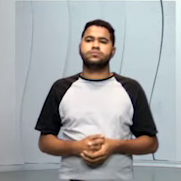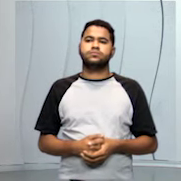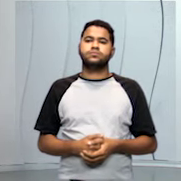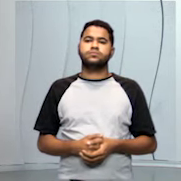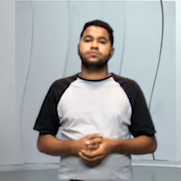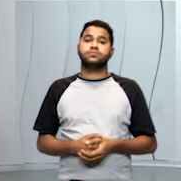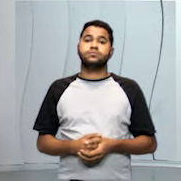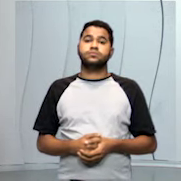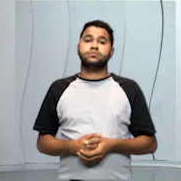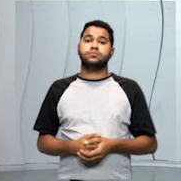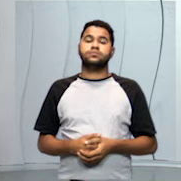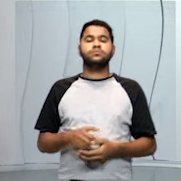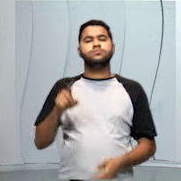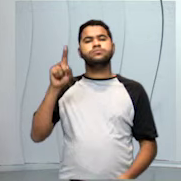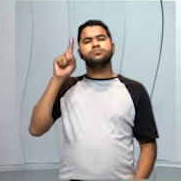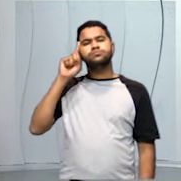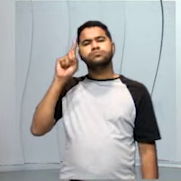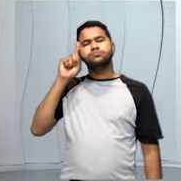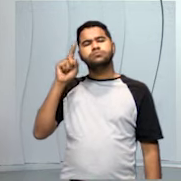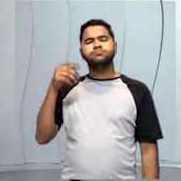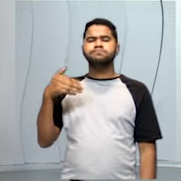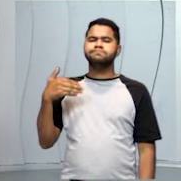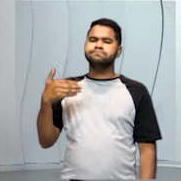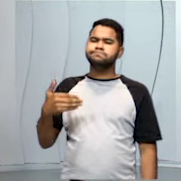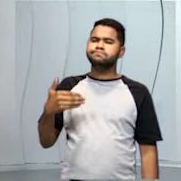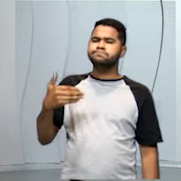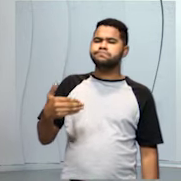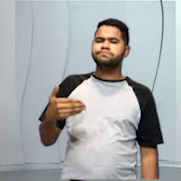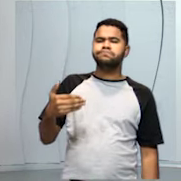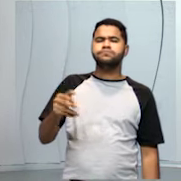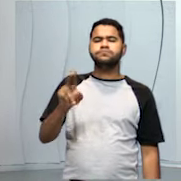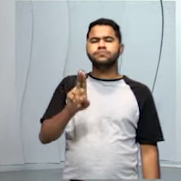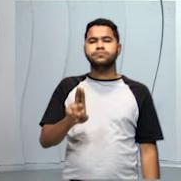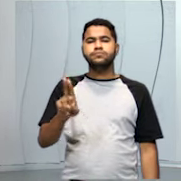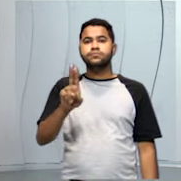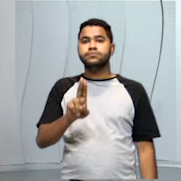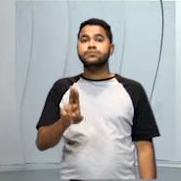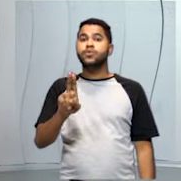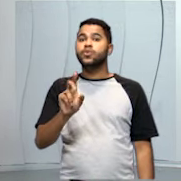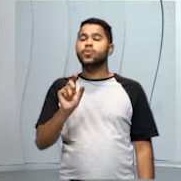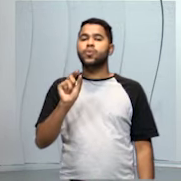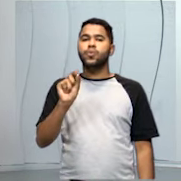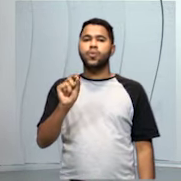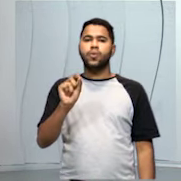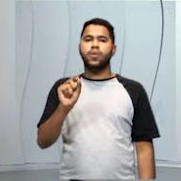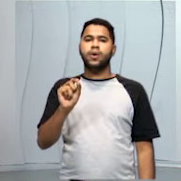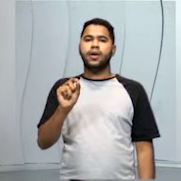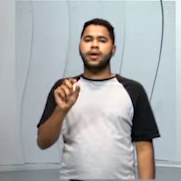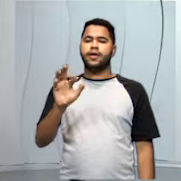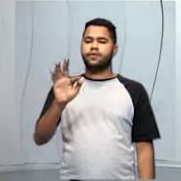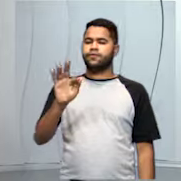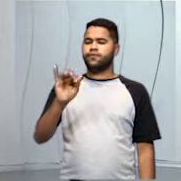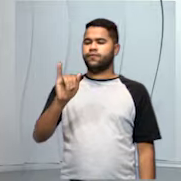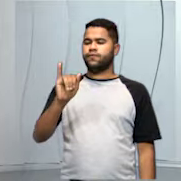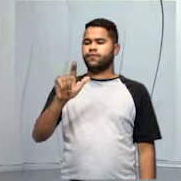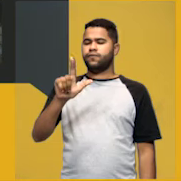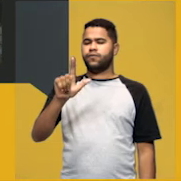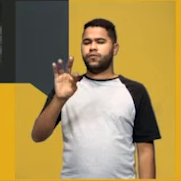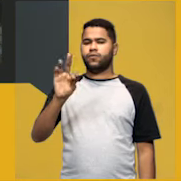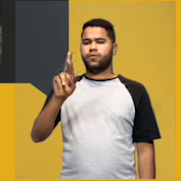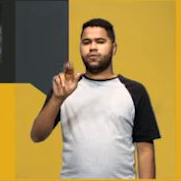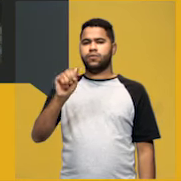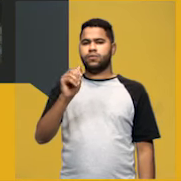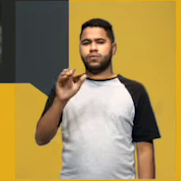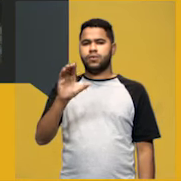No nosso dia a dia, nós usamos muito, muito mesmo a filtração. Veja só,